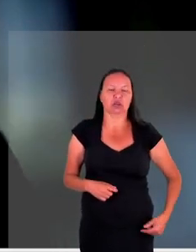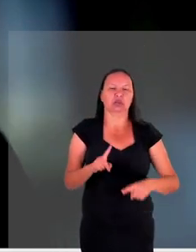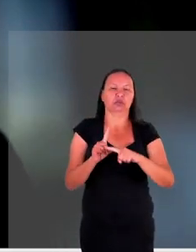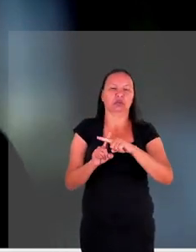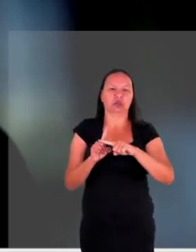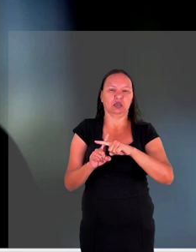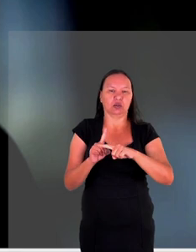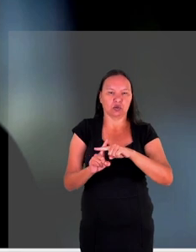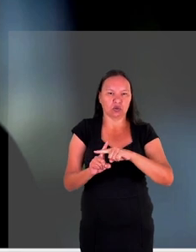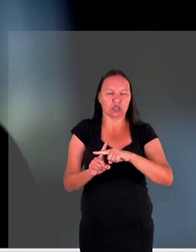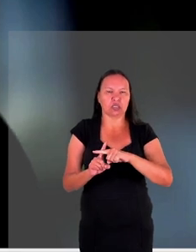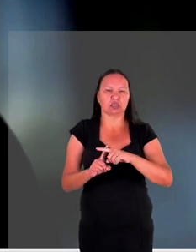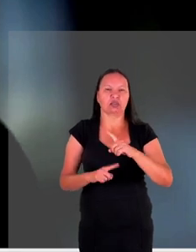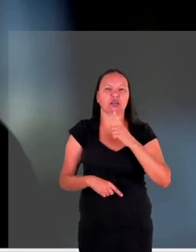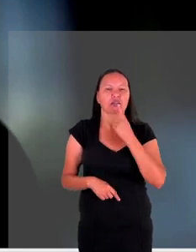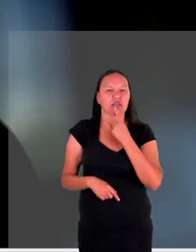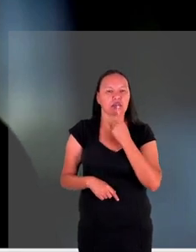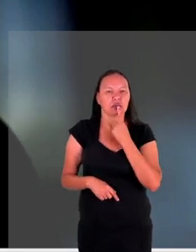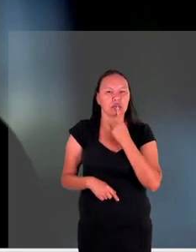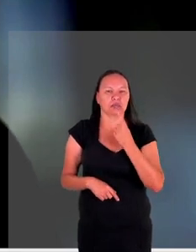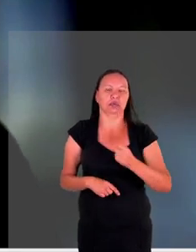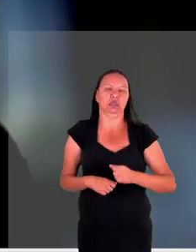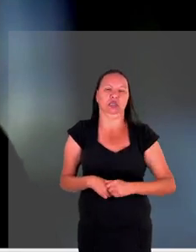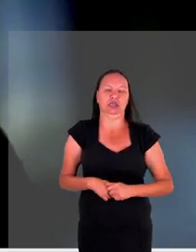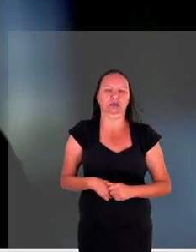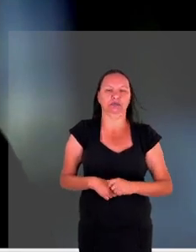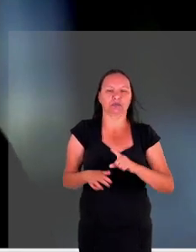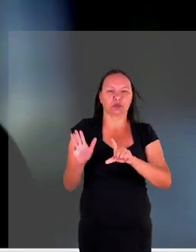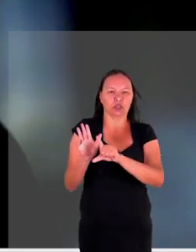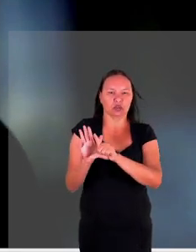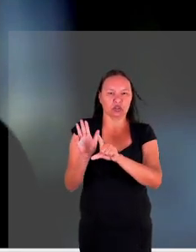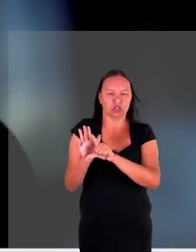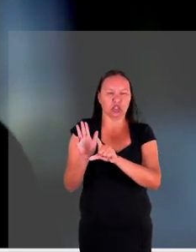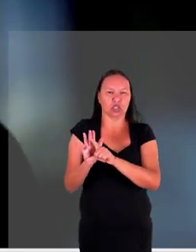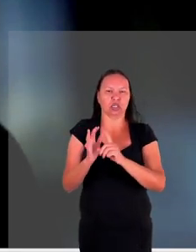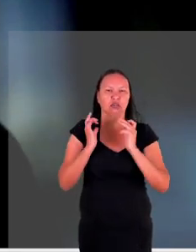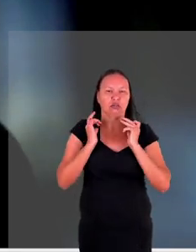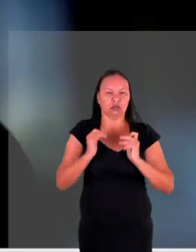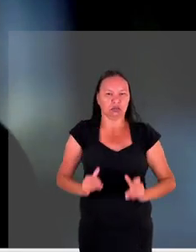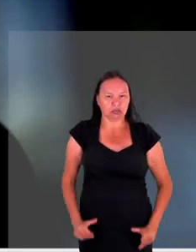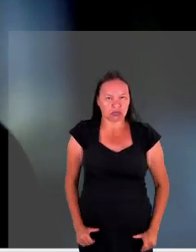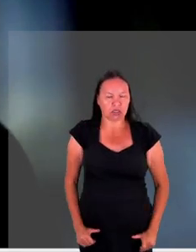ponto de vista de direito internacional humanitário direito internacional dos direitos humanos